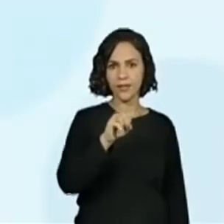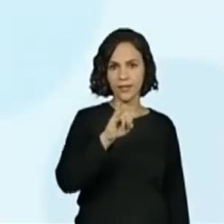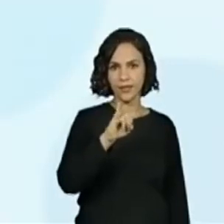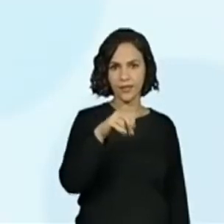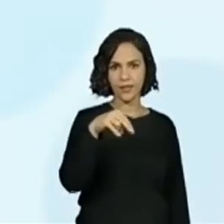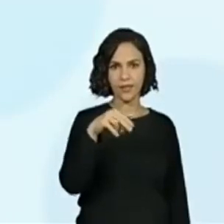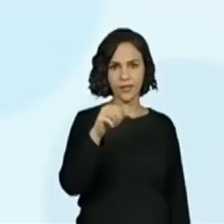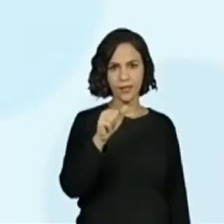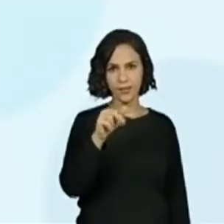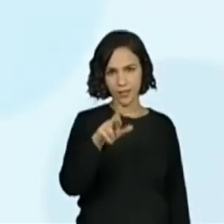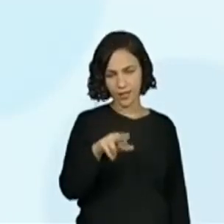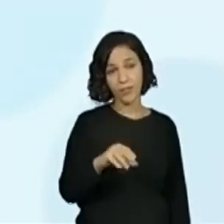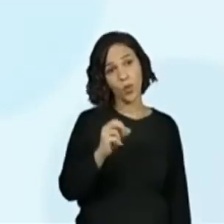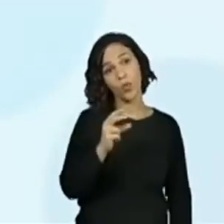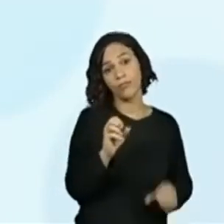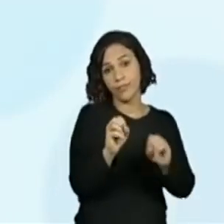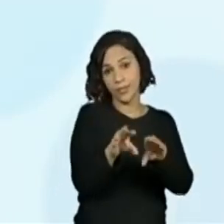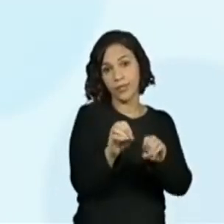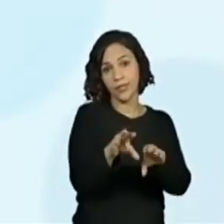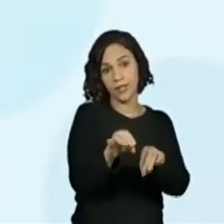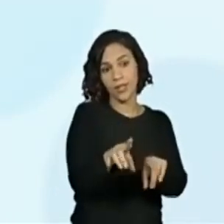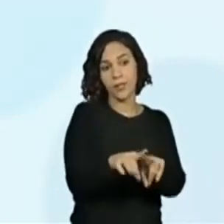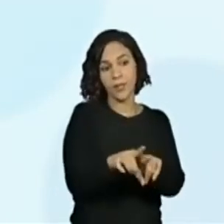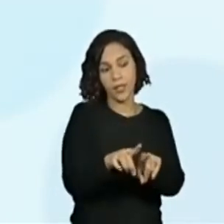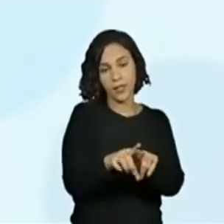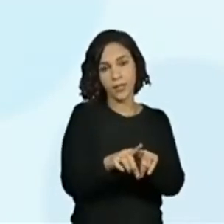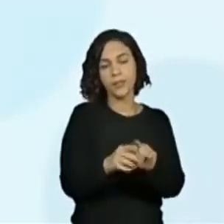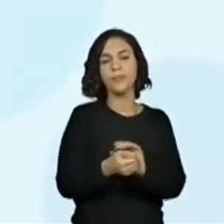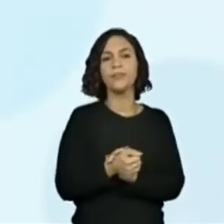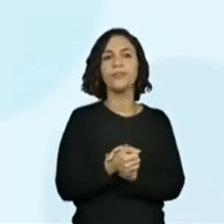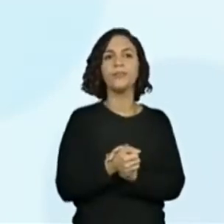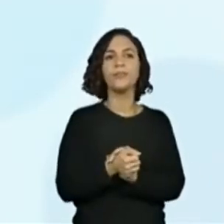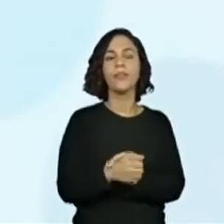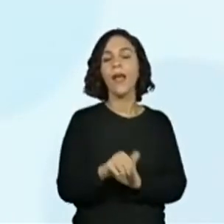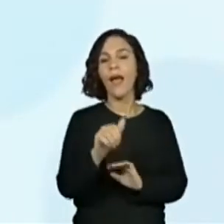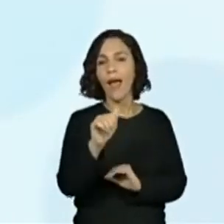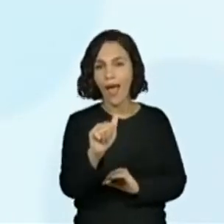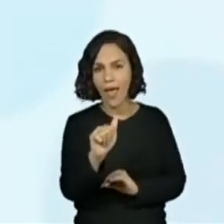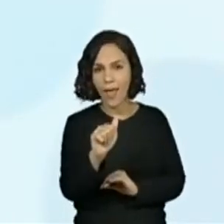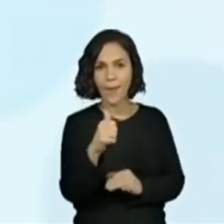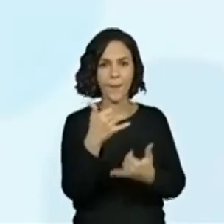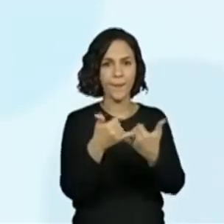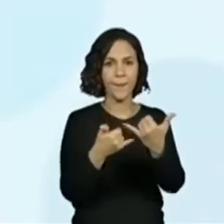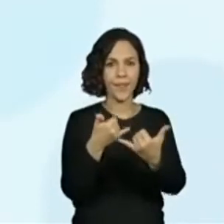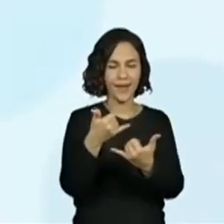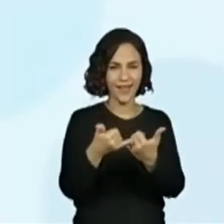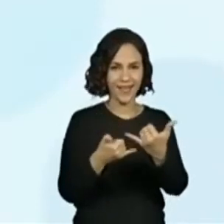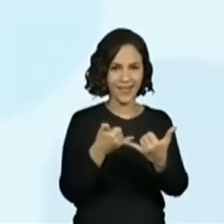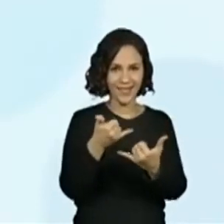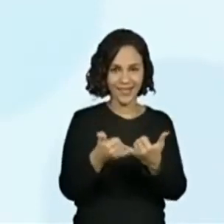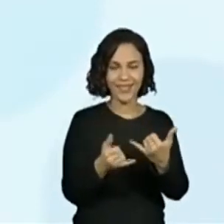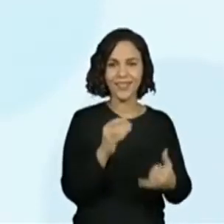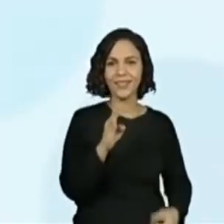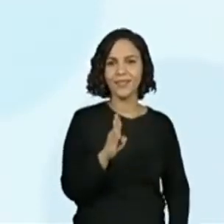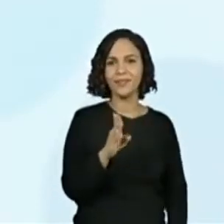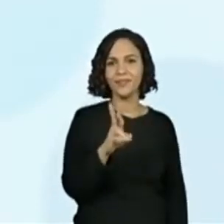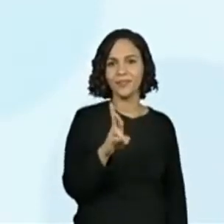Nossa, eu estou usando a minha leda, agora foi. Ensinar... Brincar... A brincar... A brincar de amarelinha.